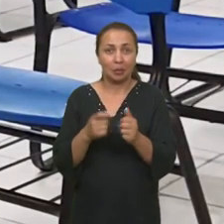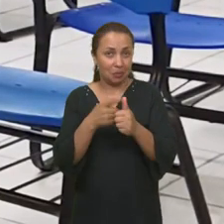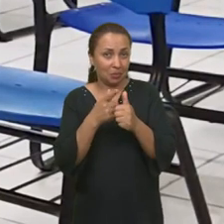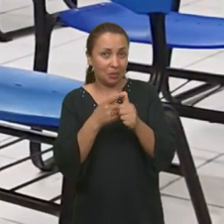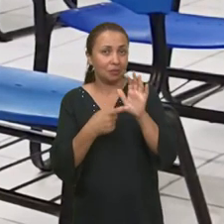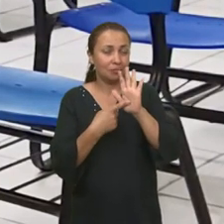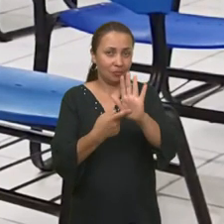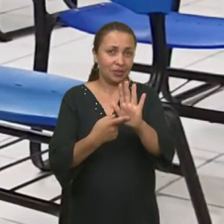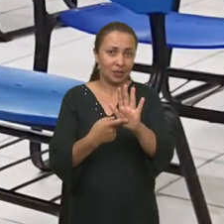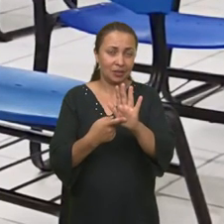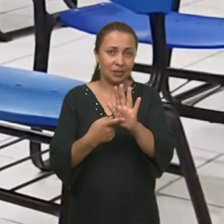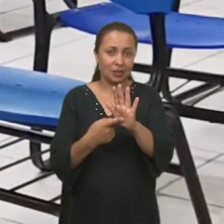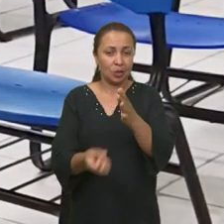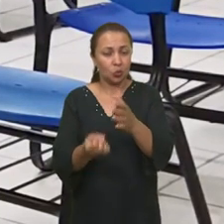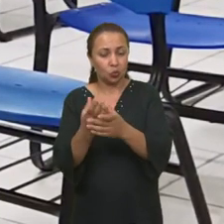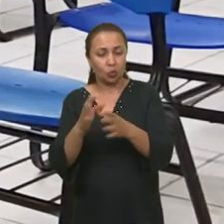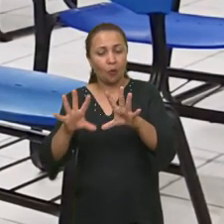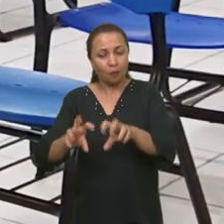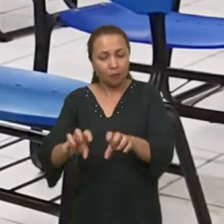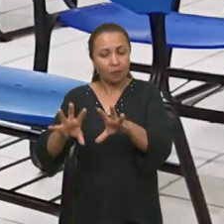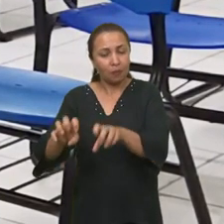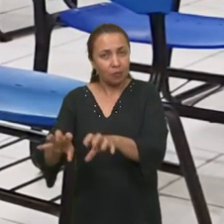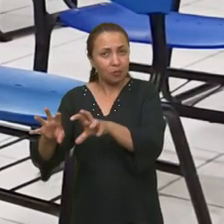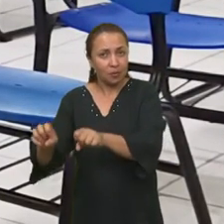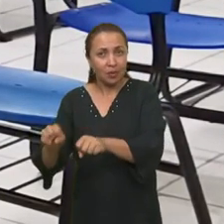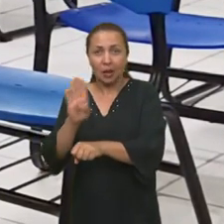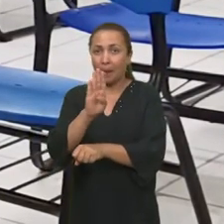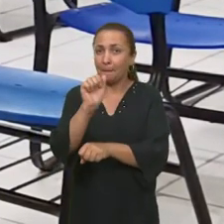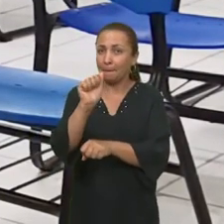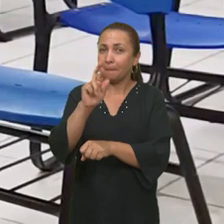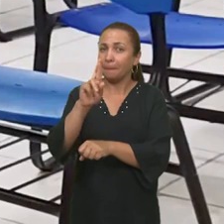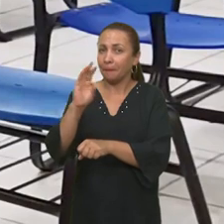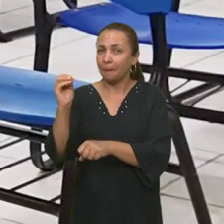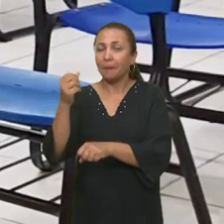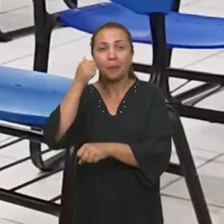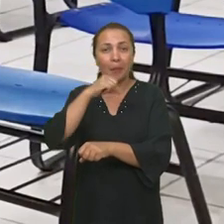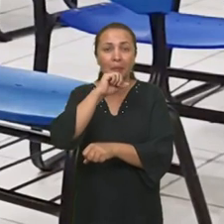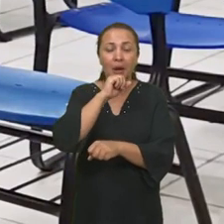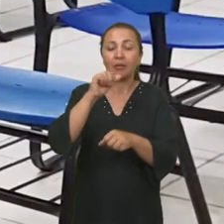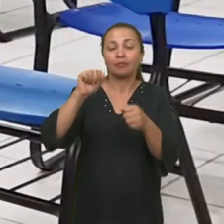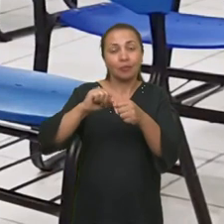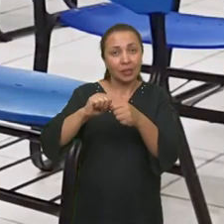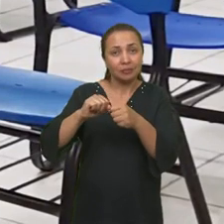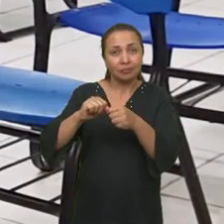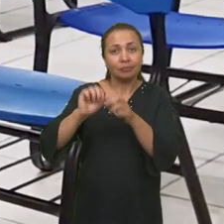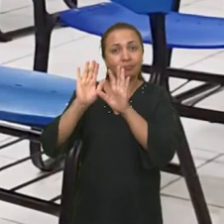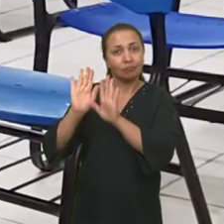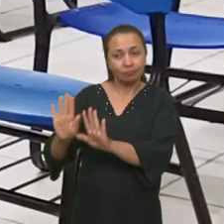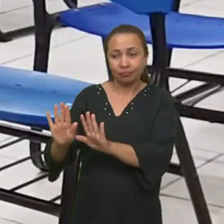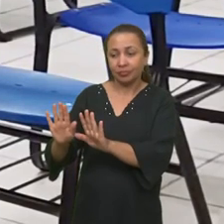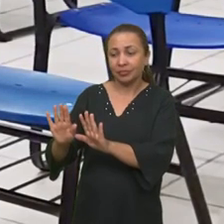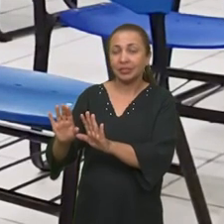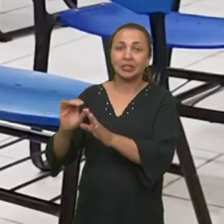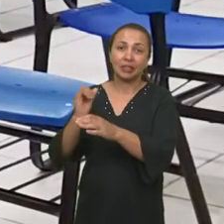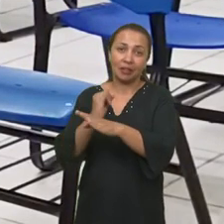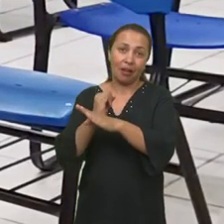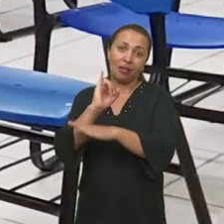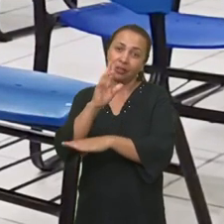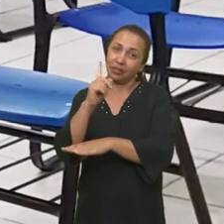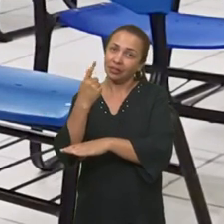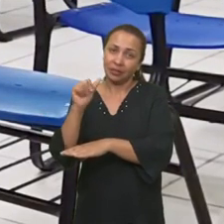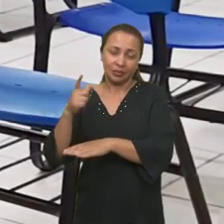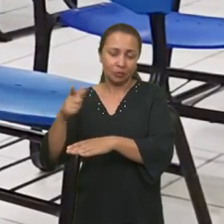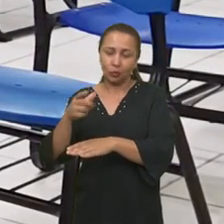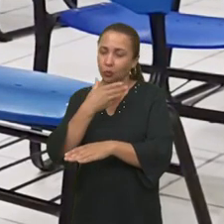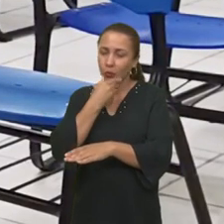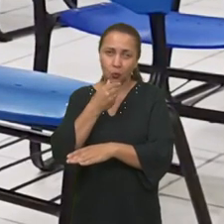é apresentada feita pelo barro, pela mãe dela, porque era o desejo dela ter uma filha e todos sabemos que na ilha onde ela vive não